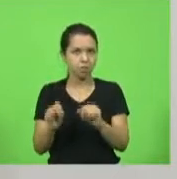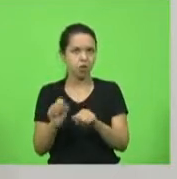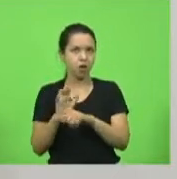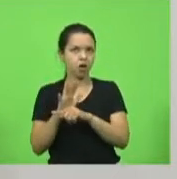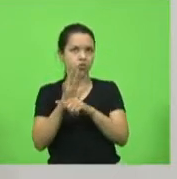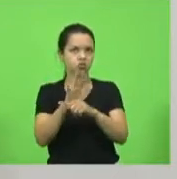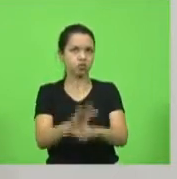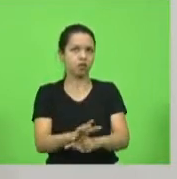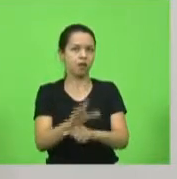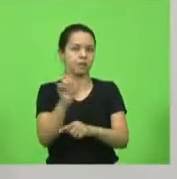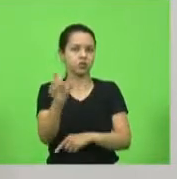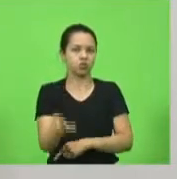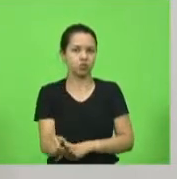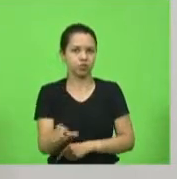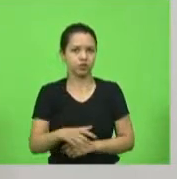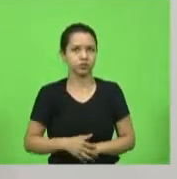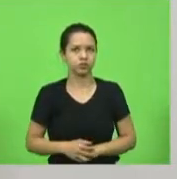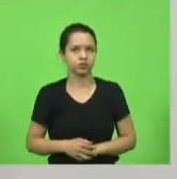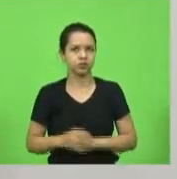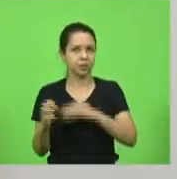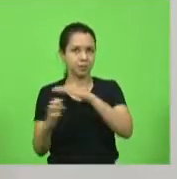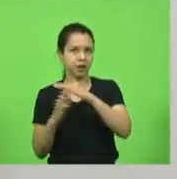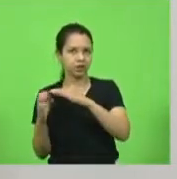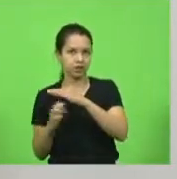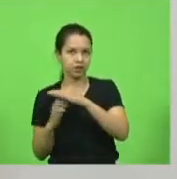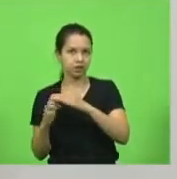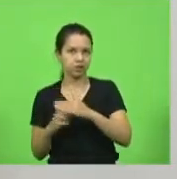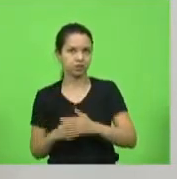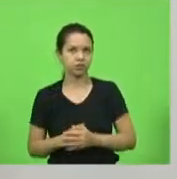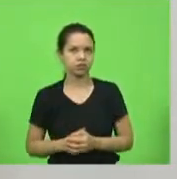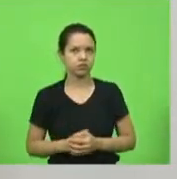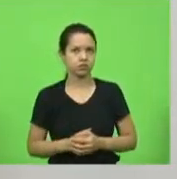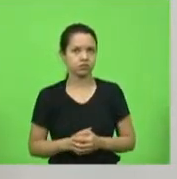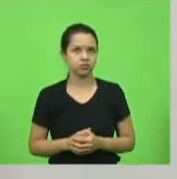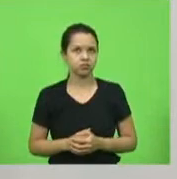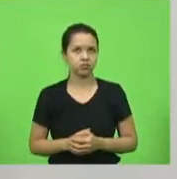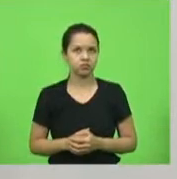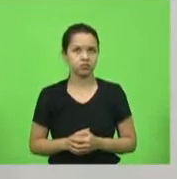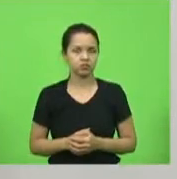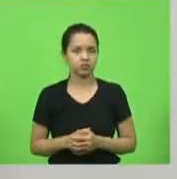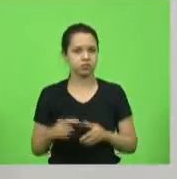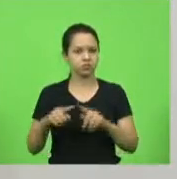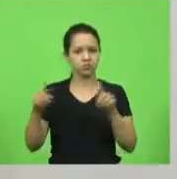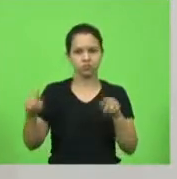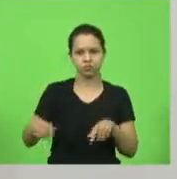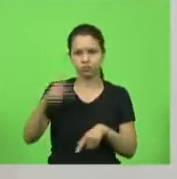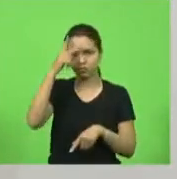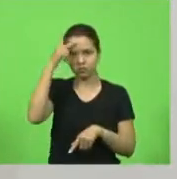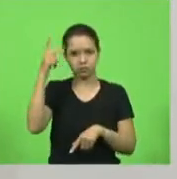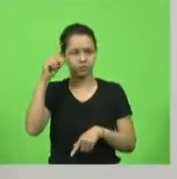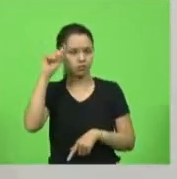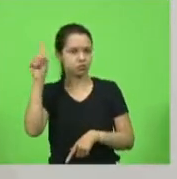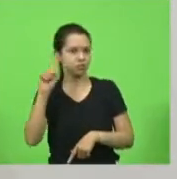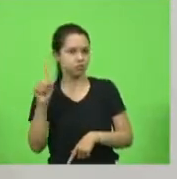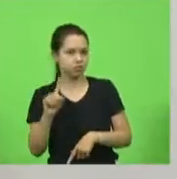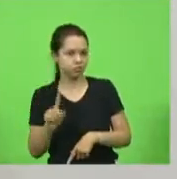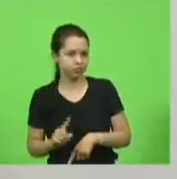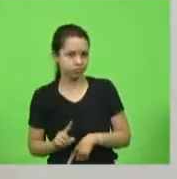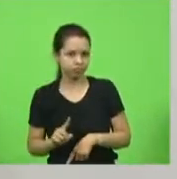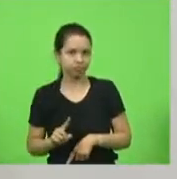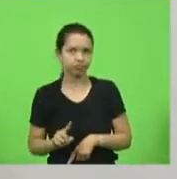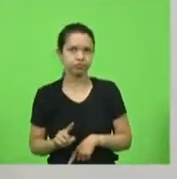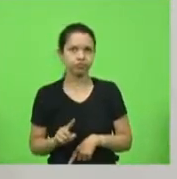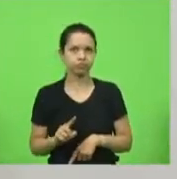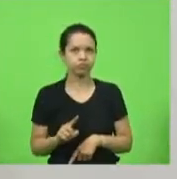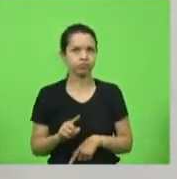pessoa o empresário daí não tinha funcionário as pessoas não sabiam e foi apenas